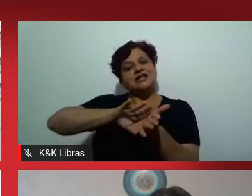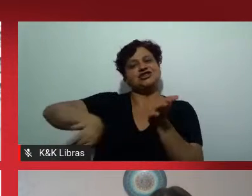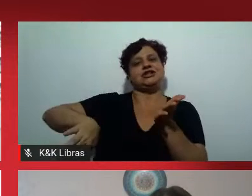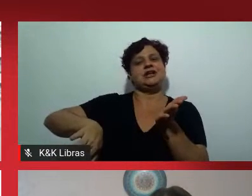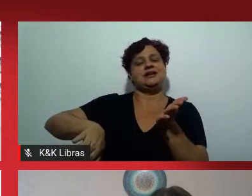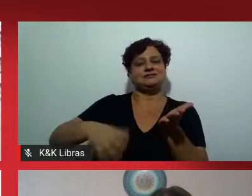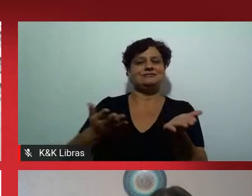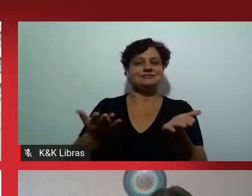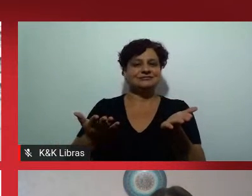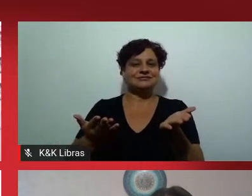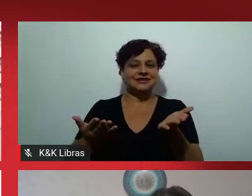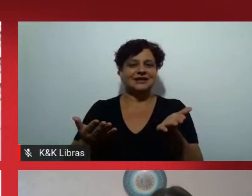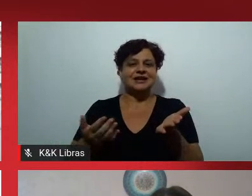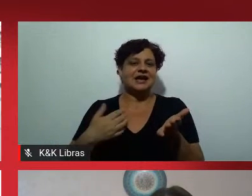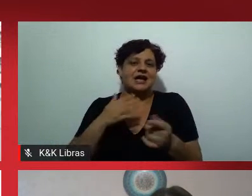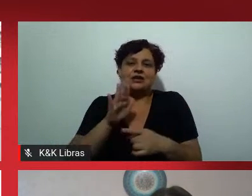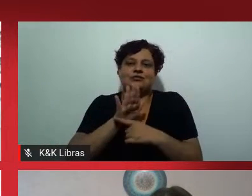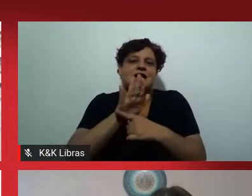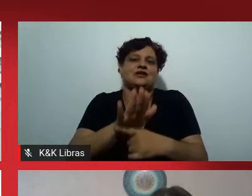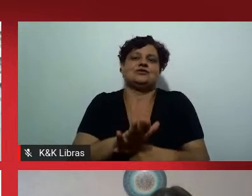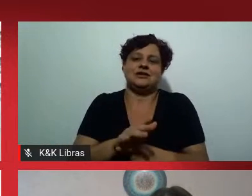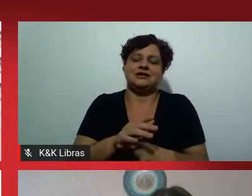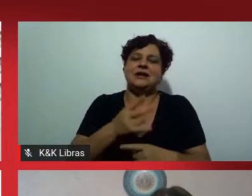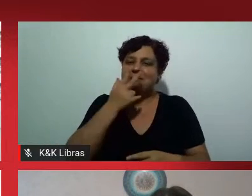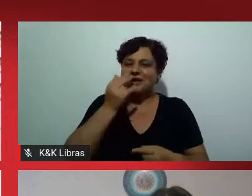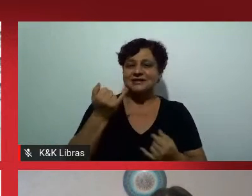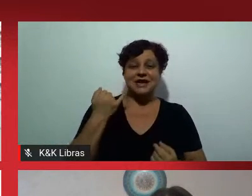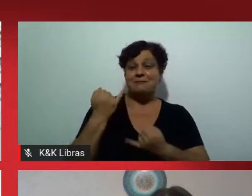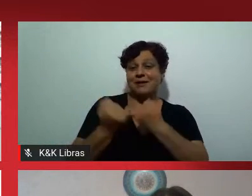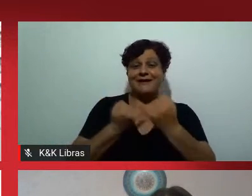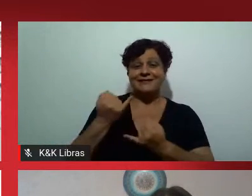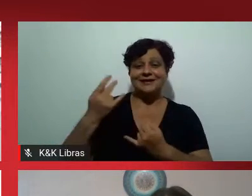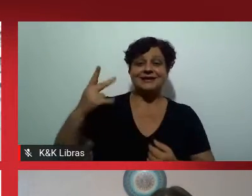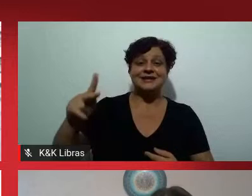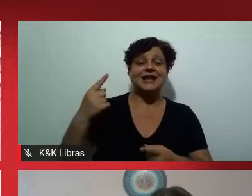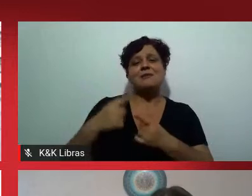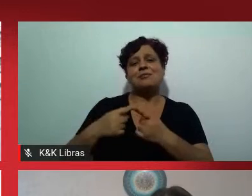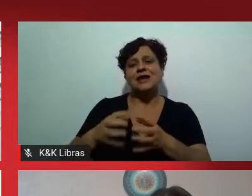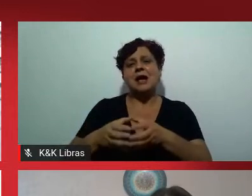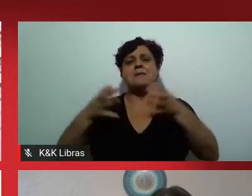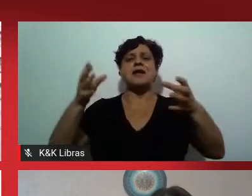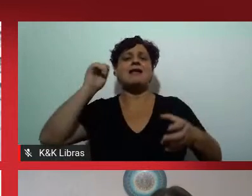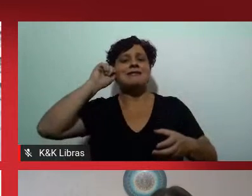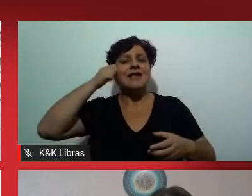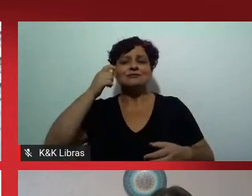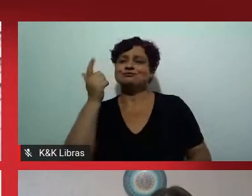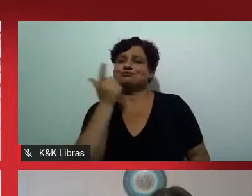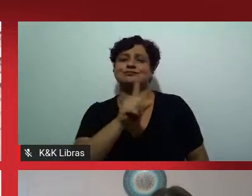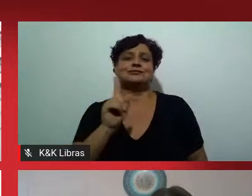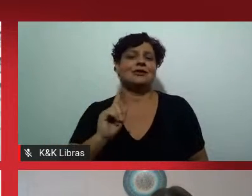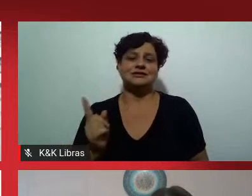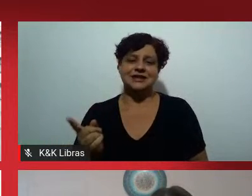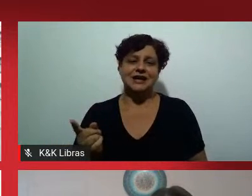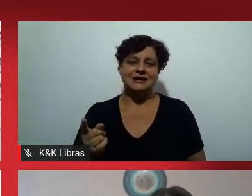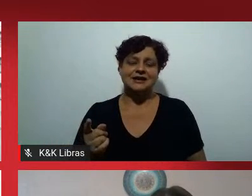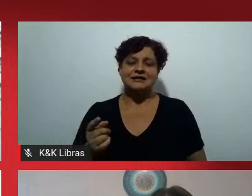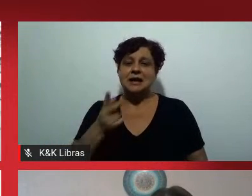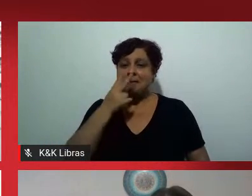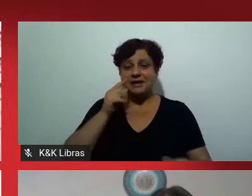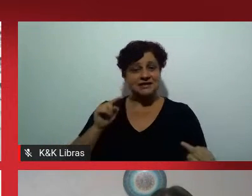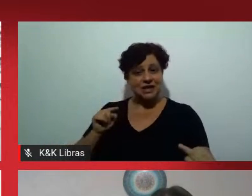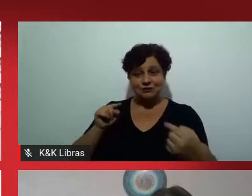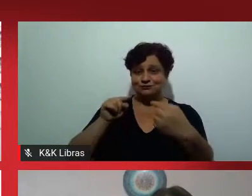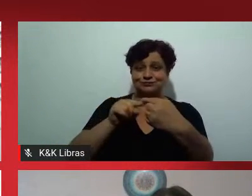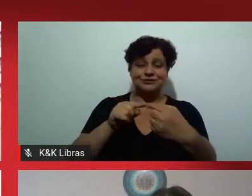dizer, mas não vou dizer que ela está brincando de fazer ação afirmativa, mas eu vou dizer que ela não está muito antenada